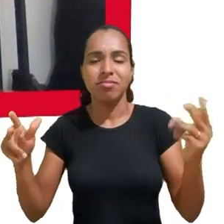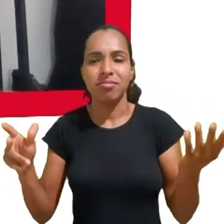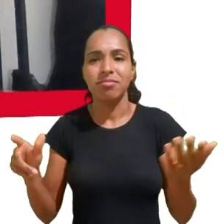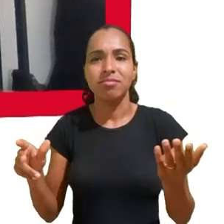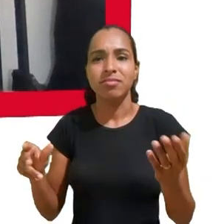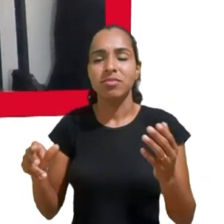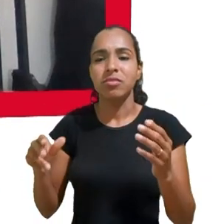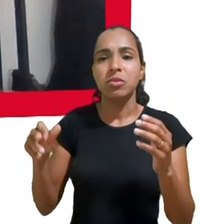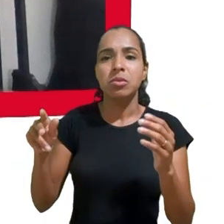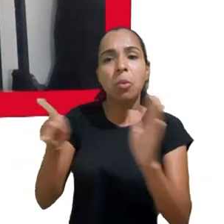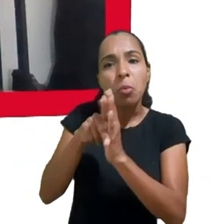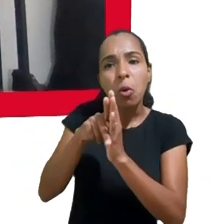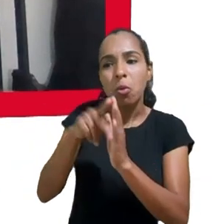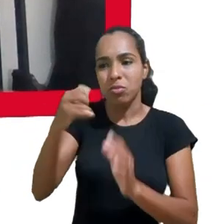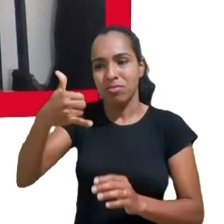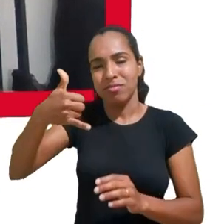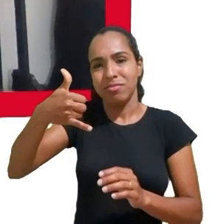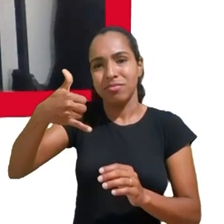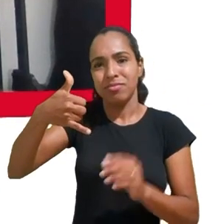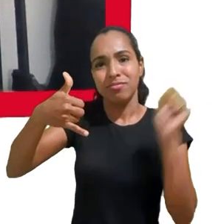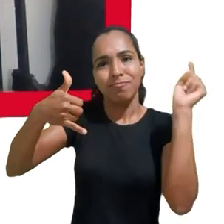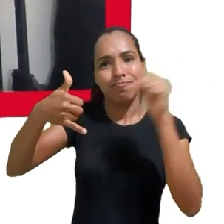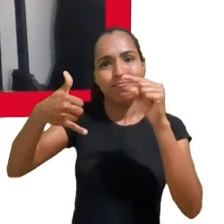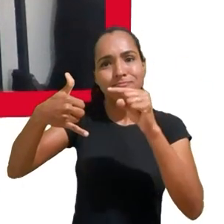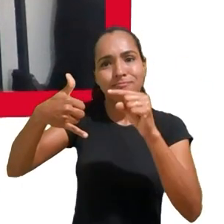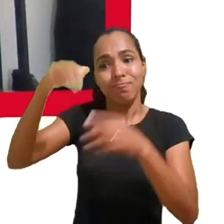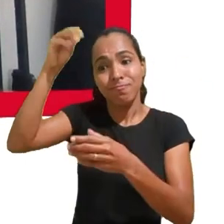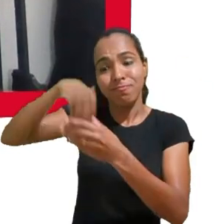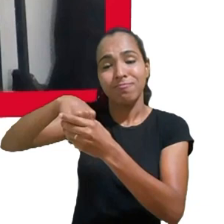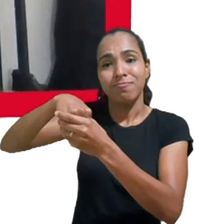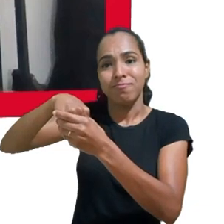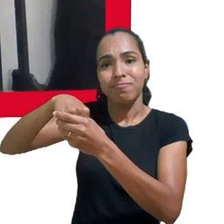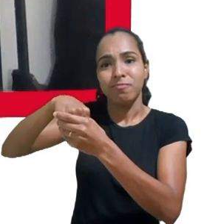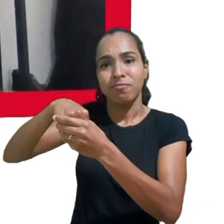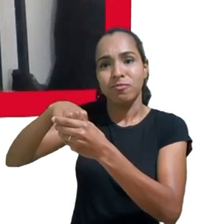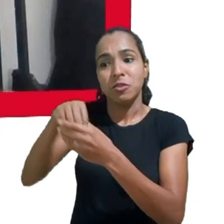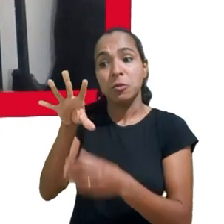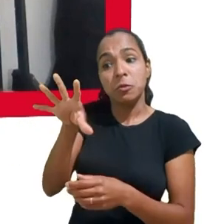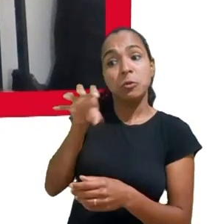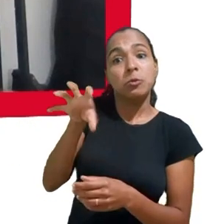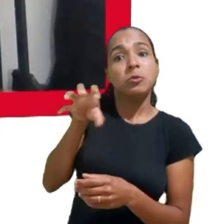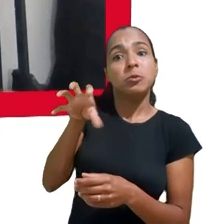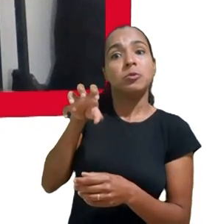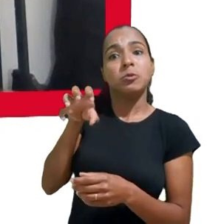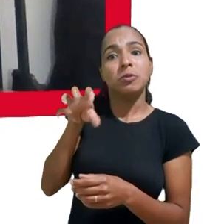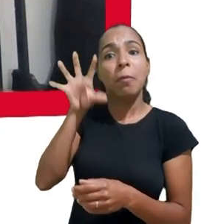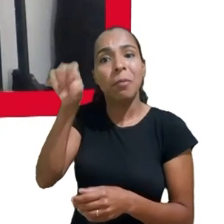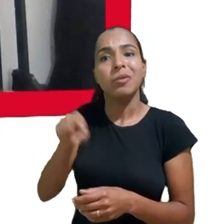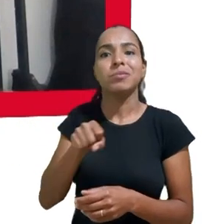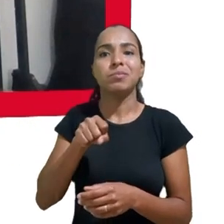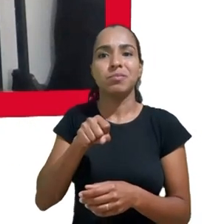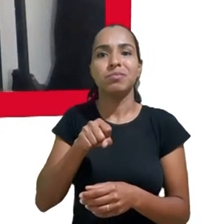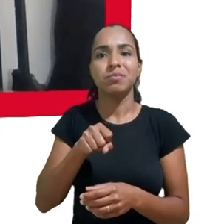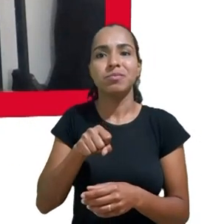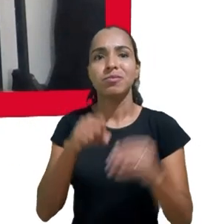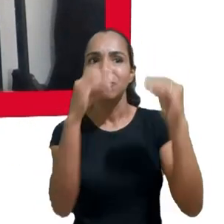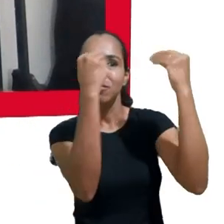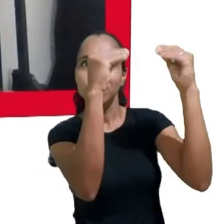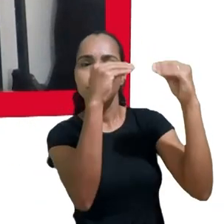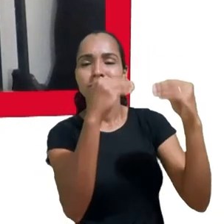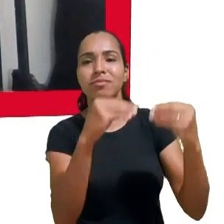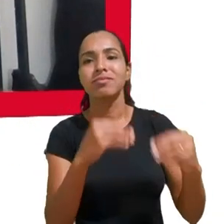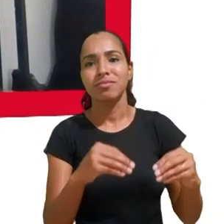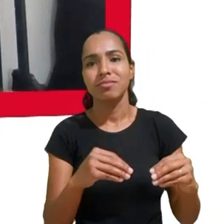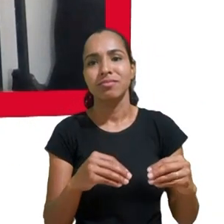uma infinidade de dados que são tomados e uma terceira categoria, que são os dados inferidos. E aí que está uma camada